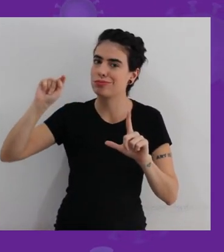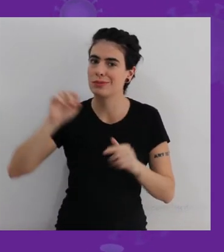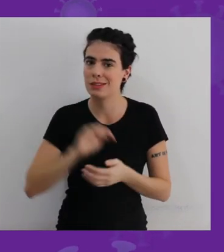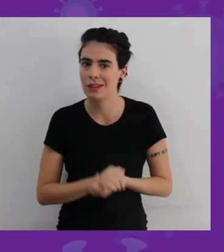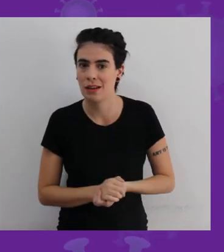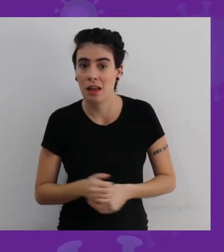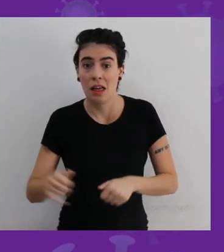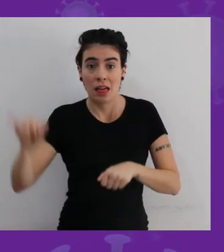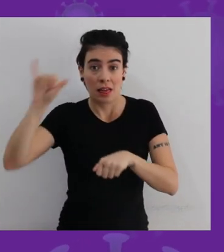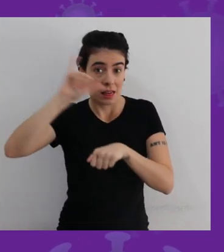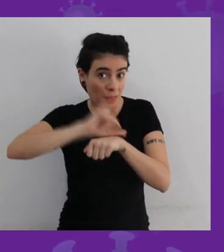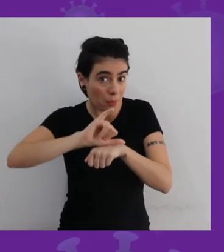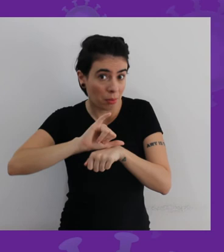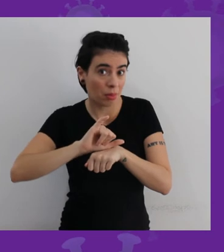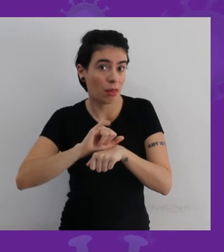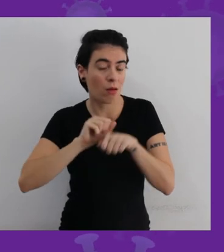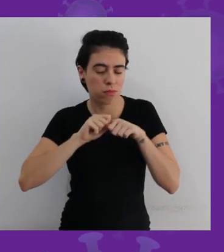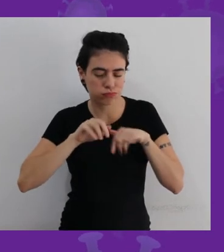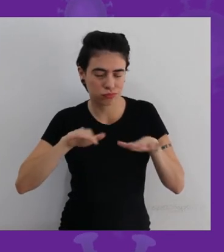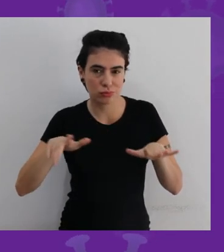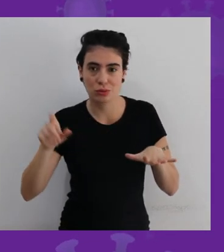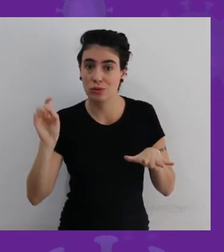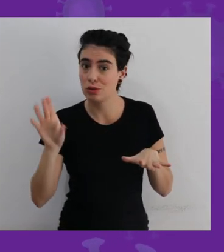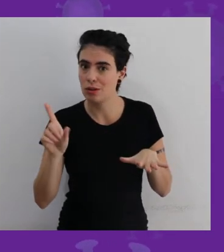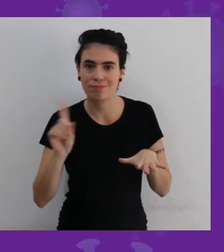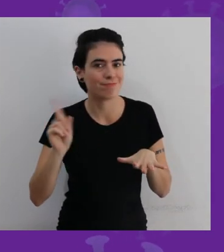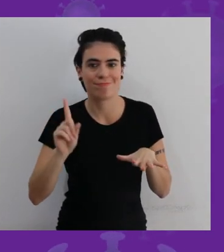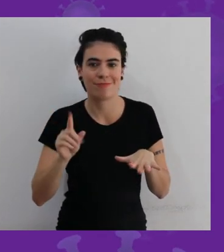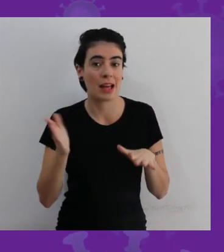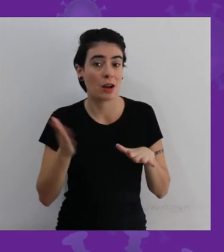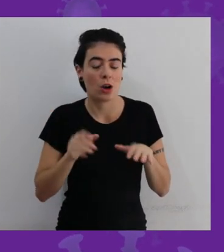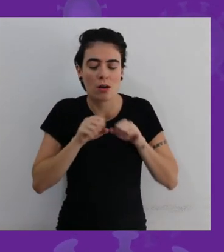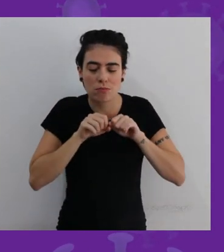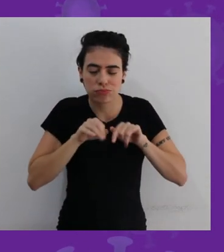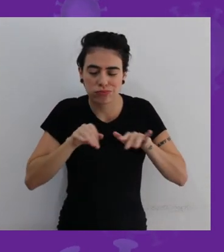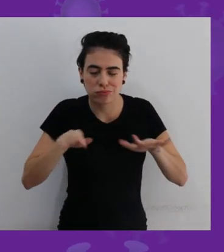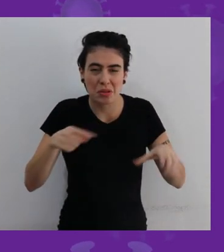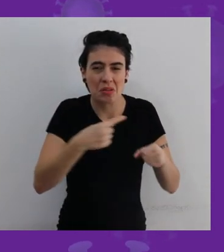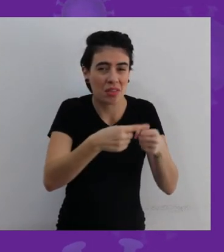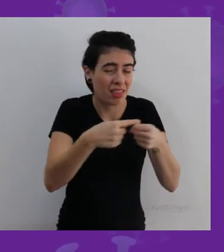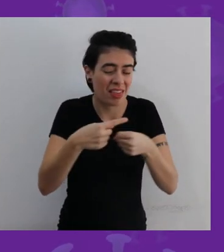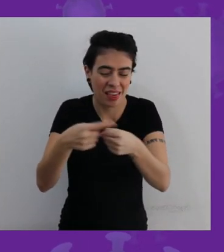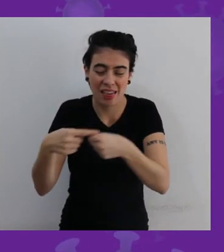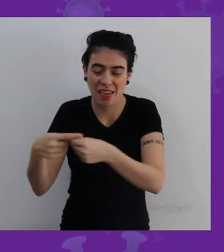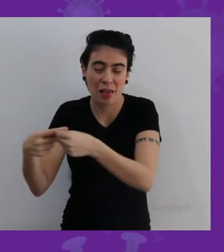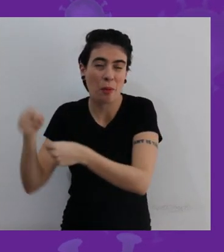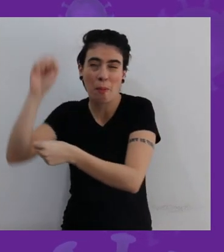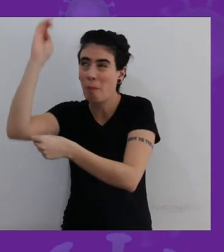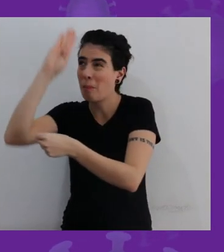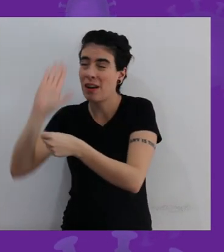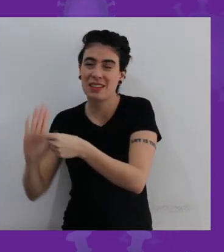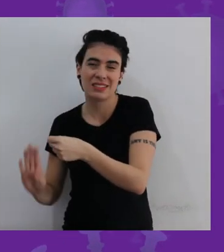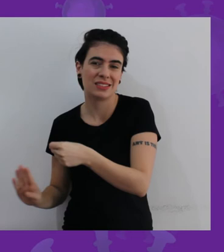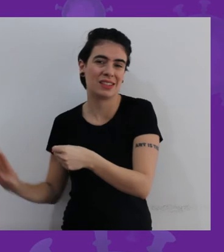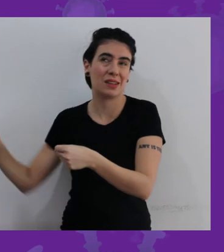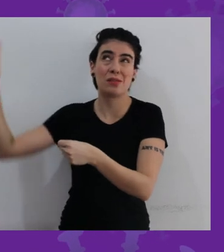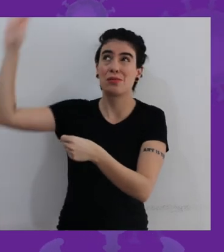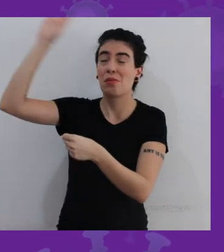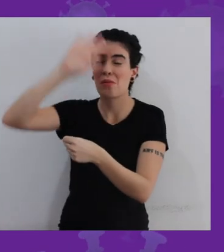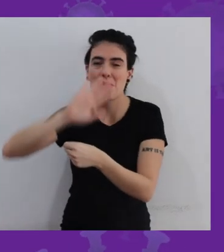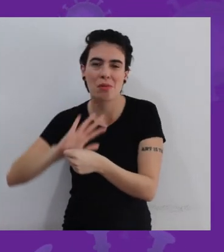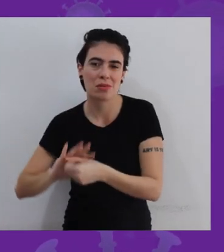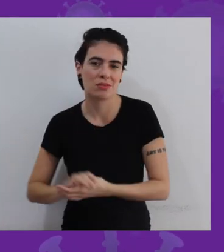interiorizando, aumentando cada vez mais pelo interior do país, de modo que nada disso então nos autoriza a